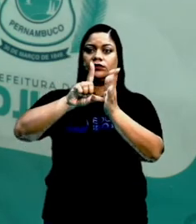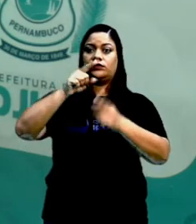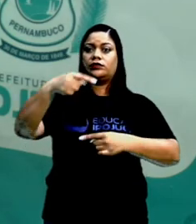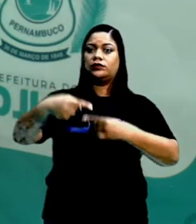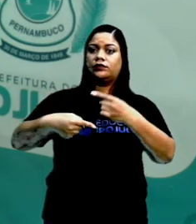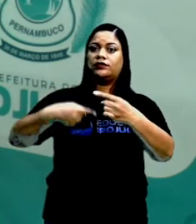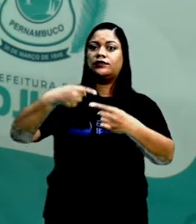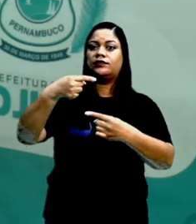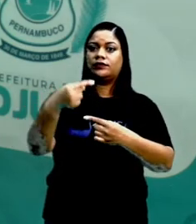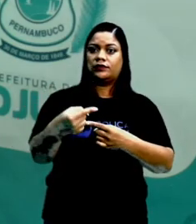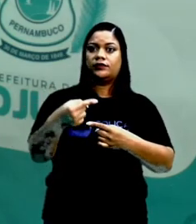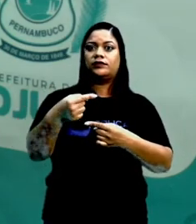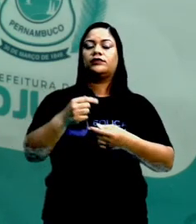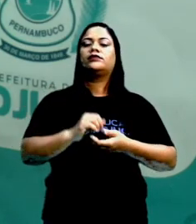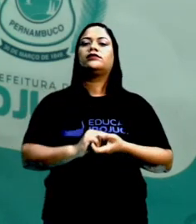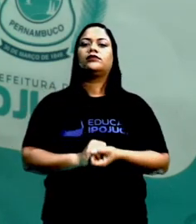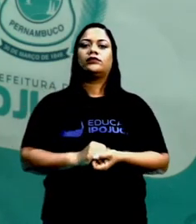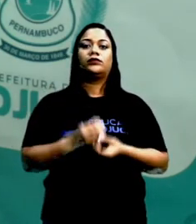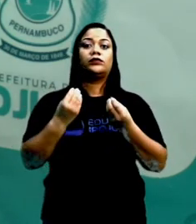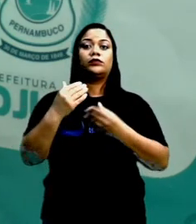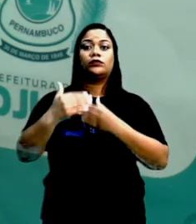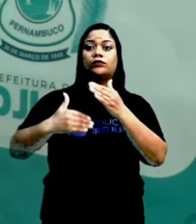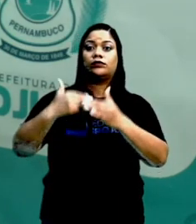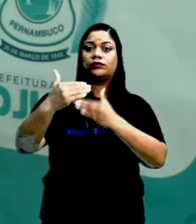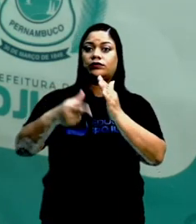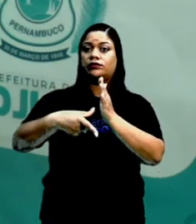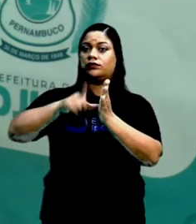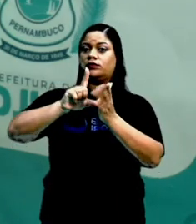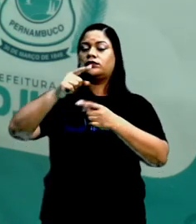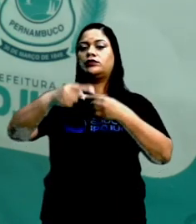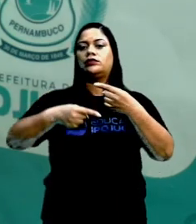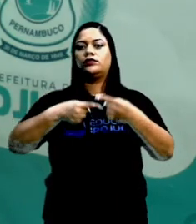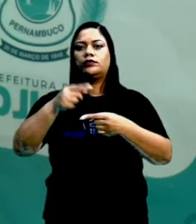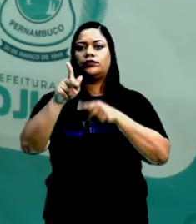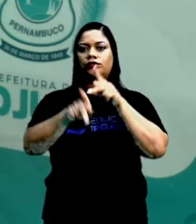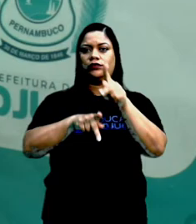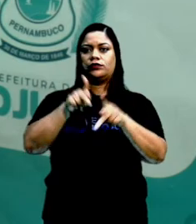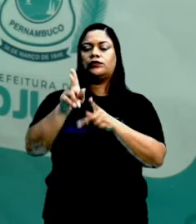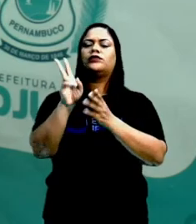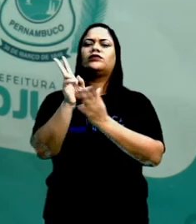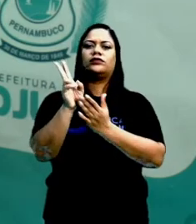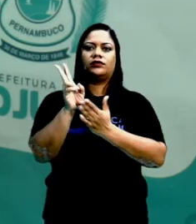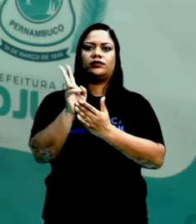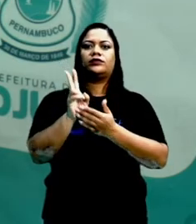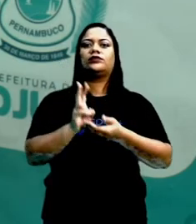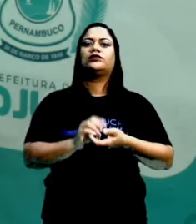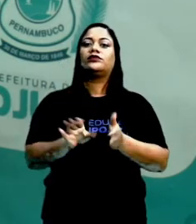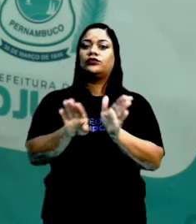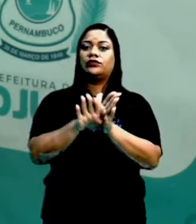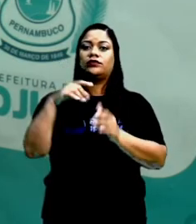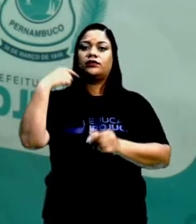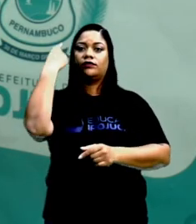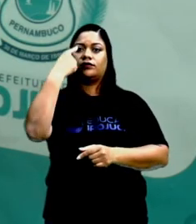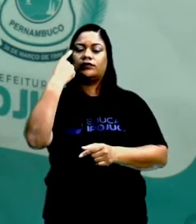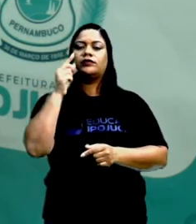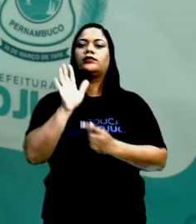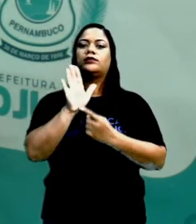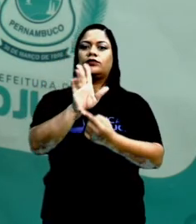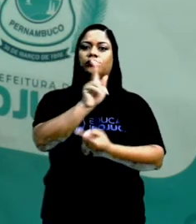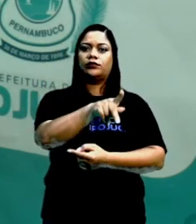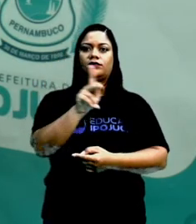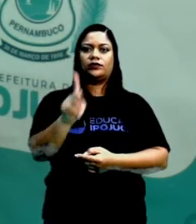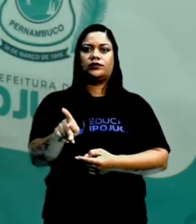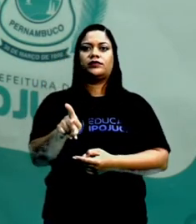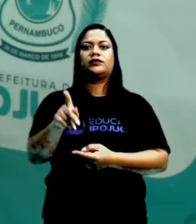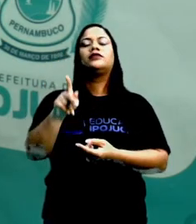processo, como foi esse processo, como eram antes e depois. os povos indígenas que pergunte, mostram a sua função e pergunte se aquilo